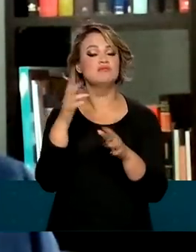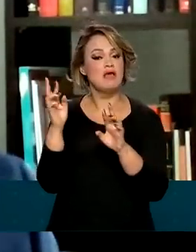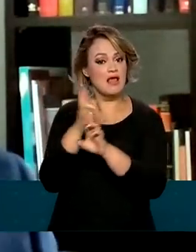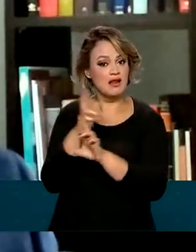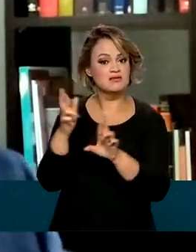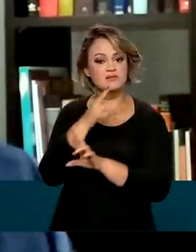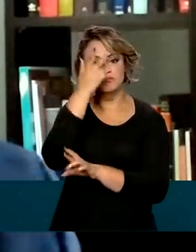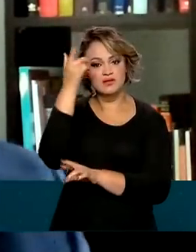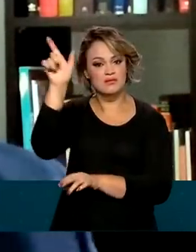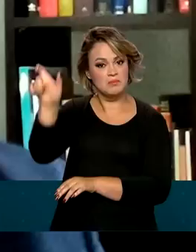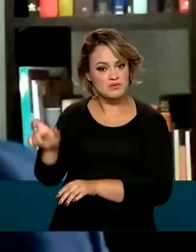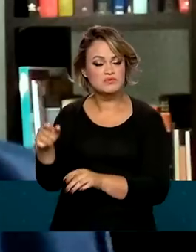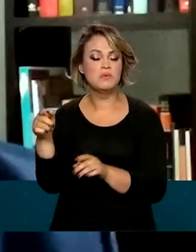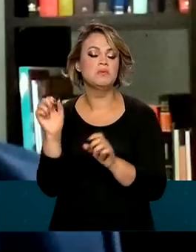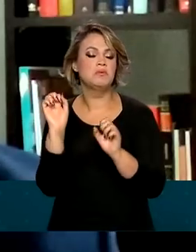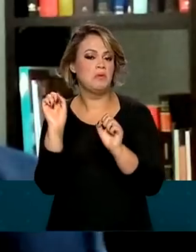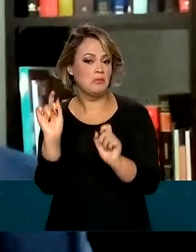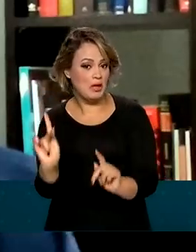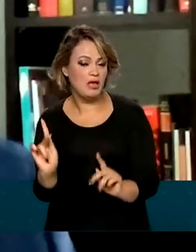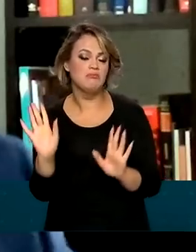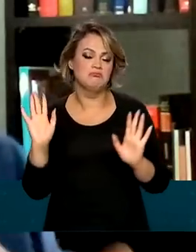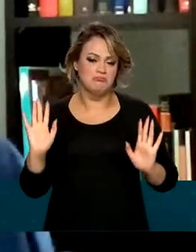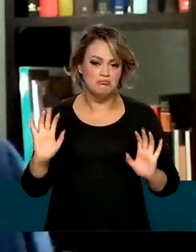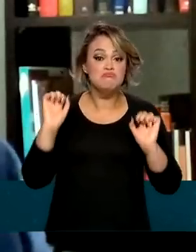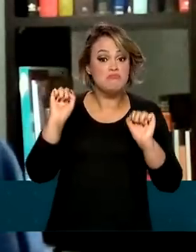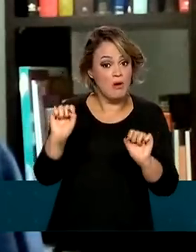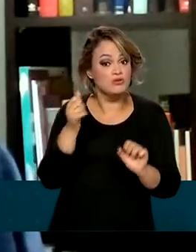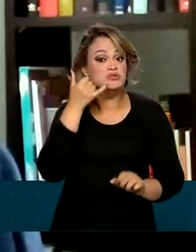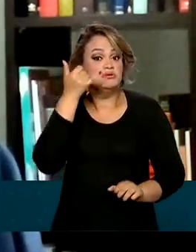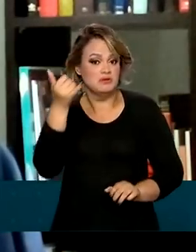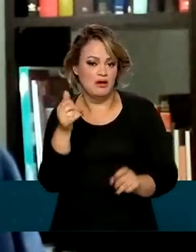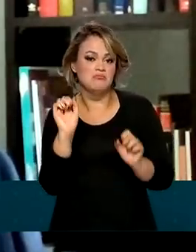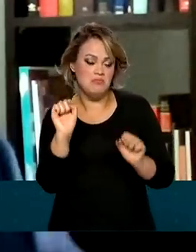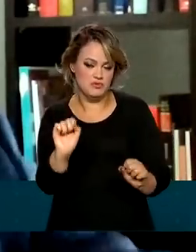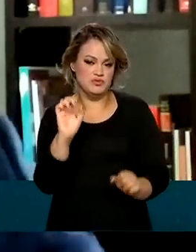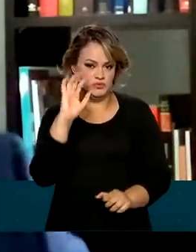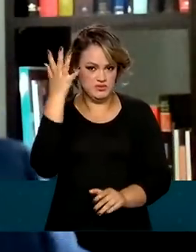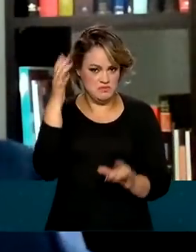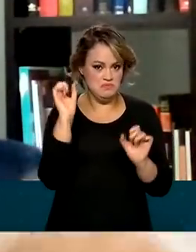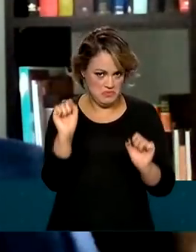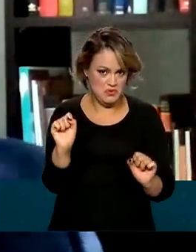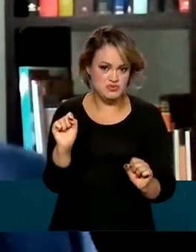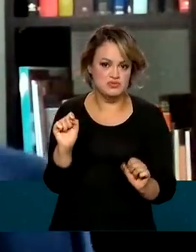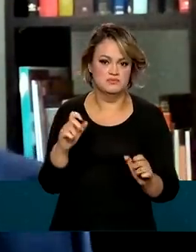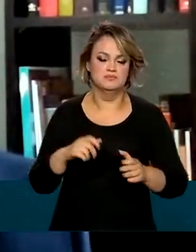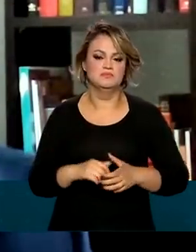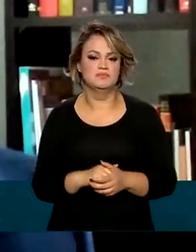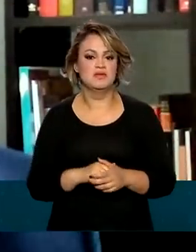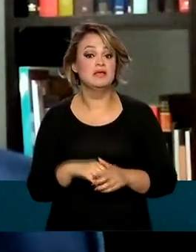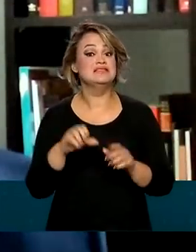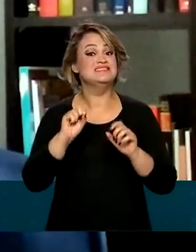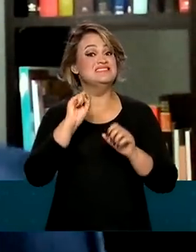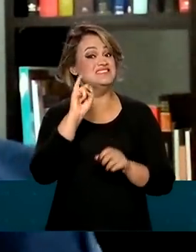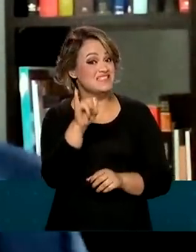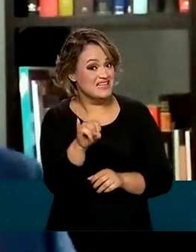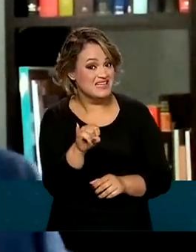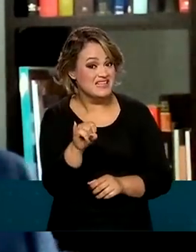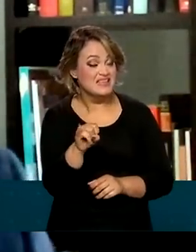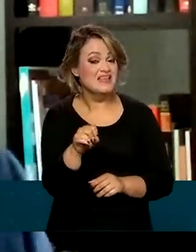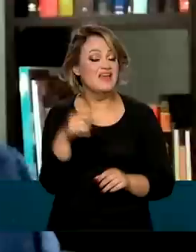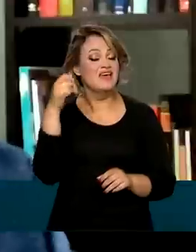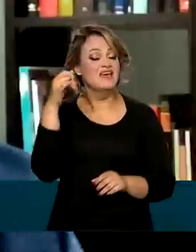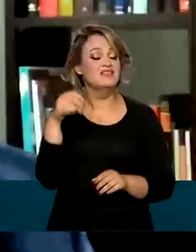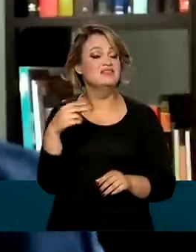de consumo com determinada pessoa física ou jurídica, podem sim continuar fazendo seus chamados, desde que não